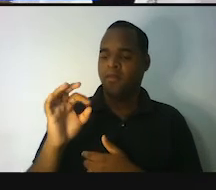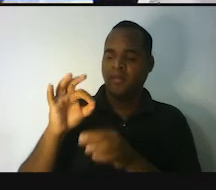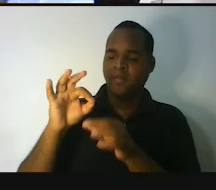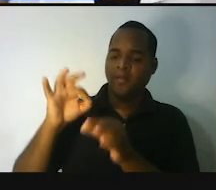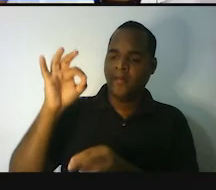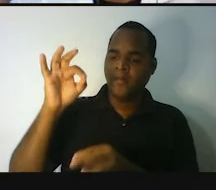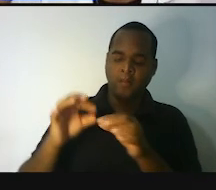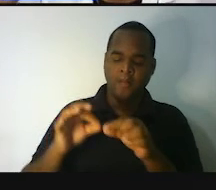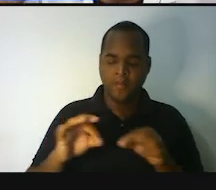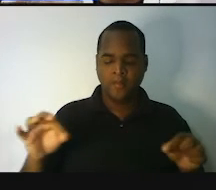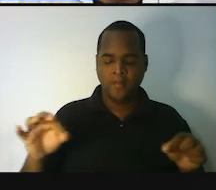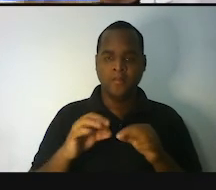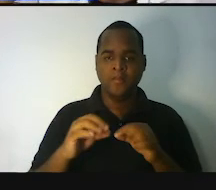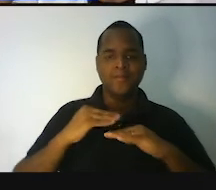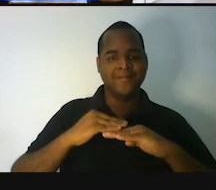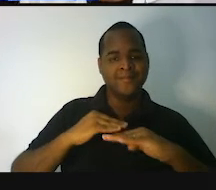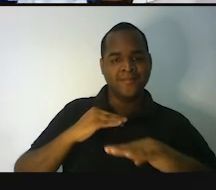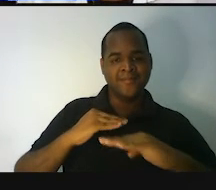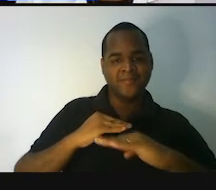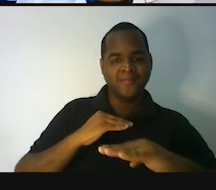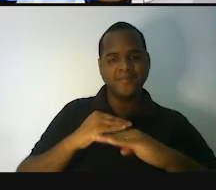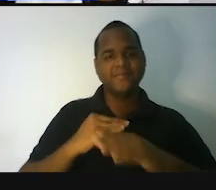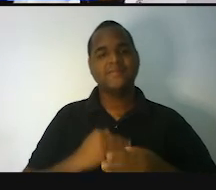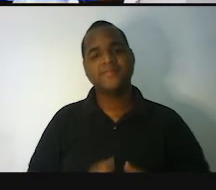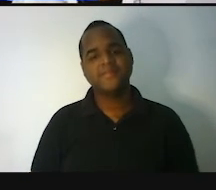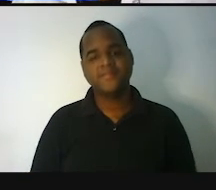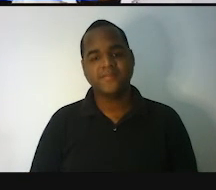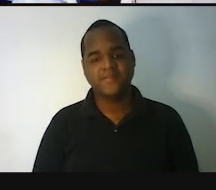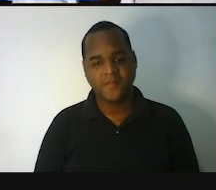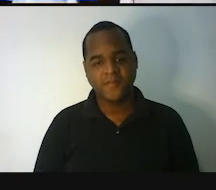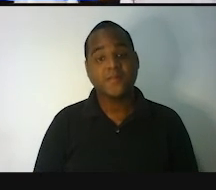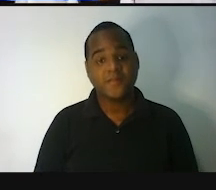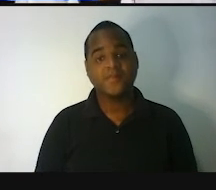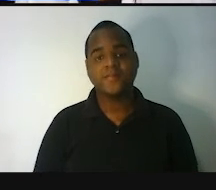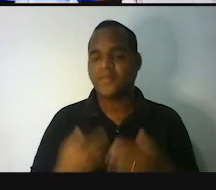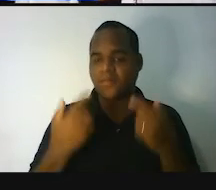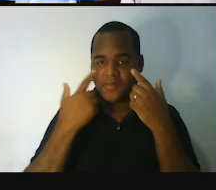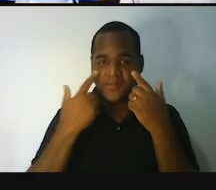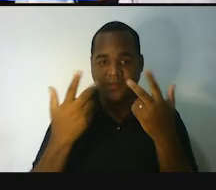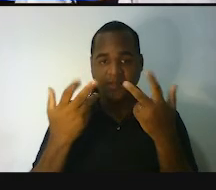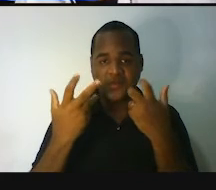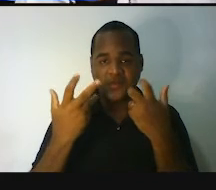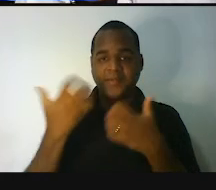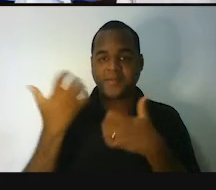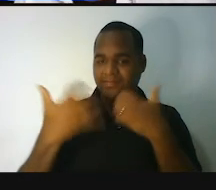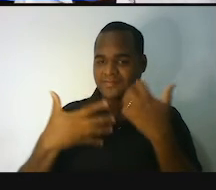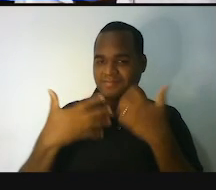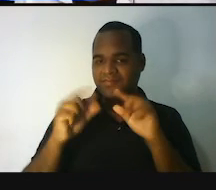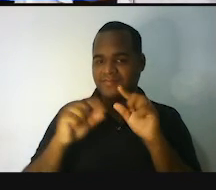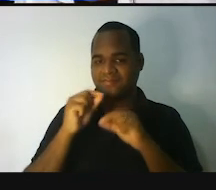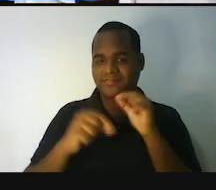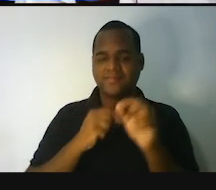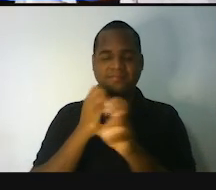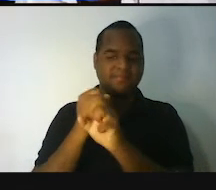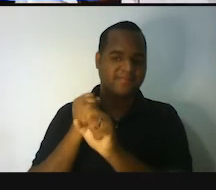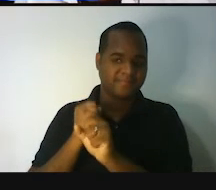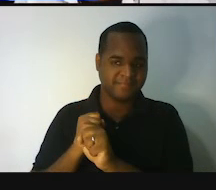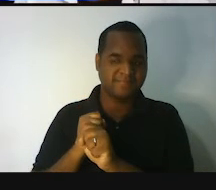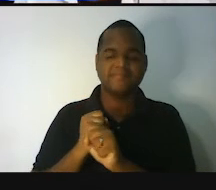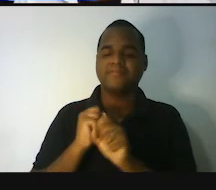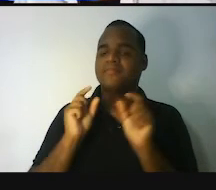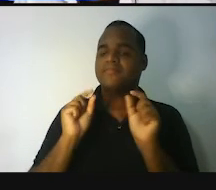de comprimento, um metro de largura, um metro de altura. E aí, olha o que é que eu vou fazer. Lá vem a continha.